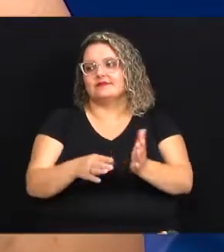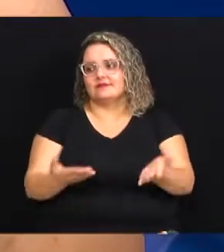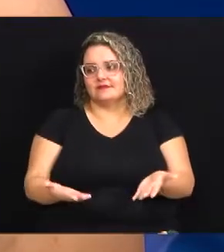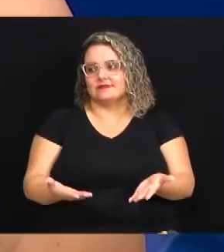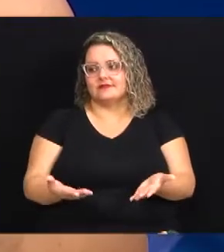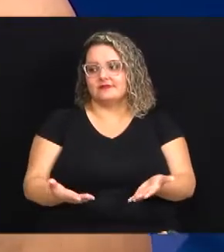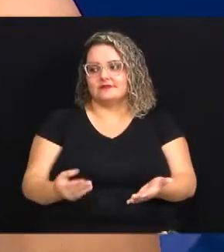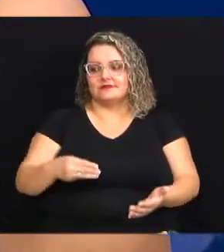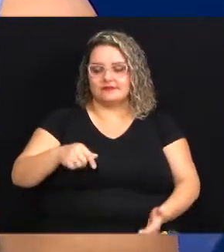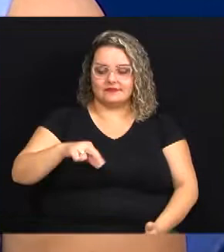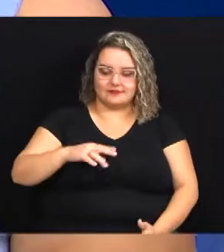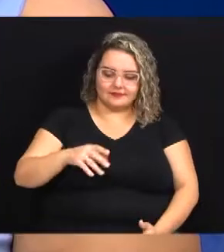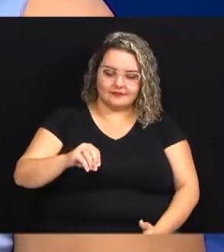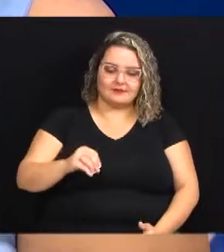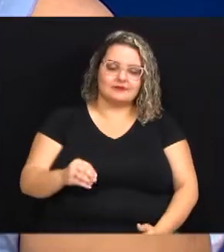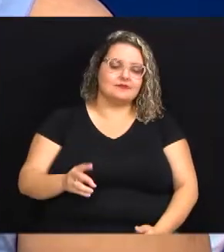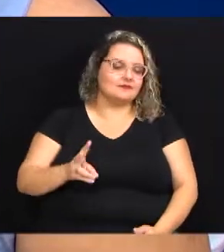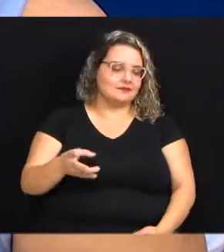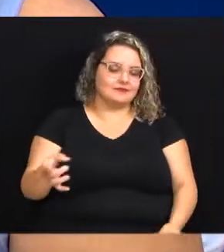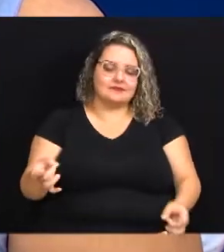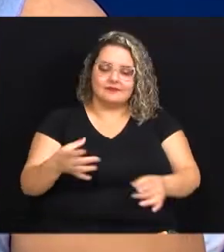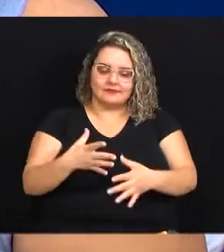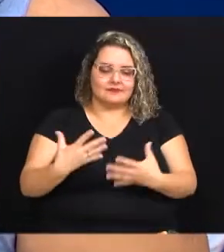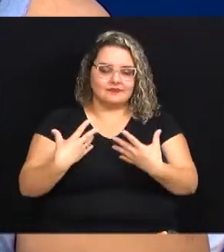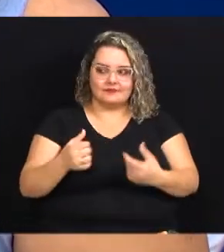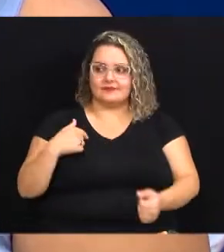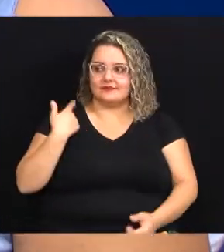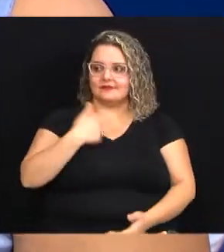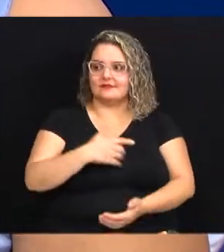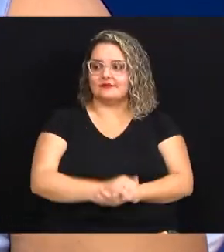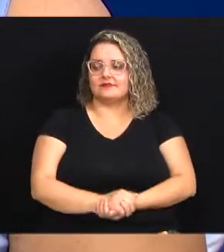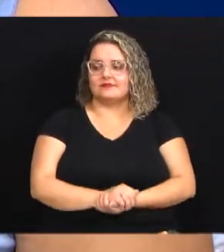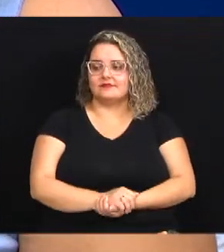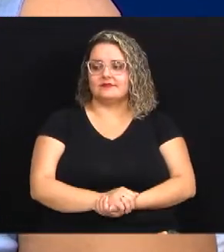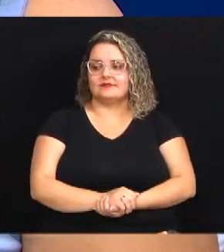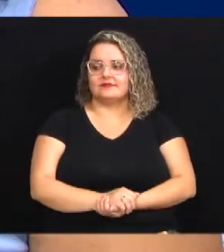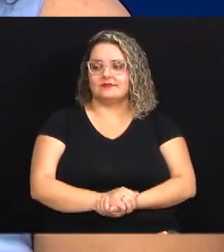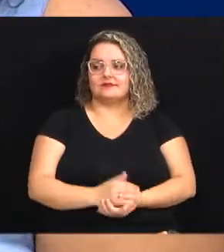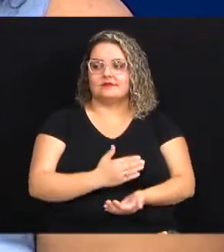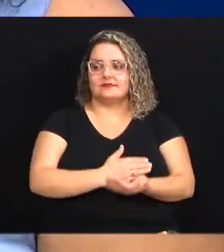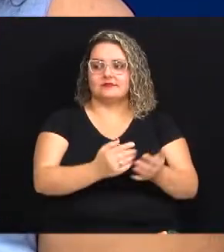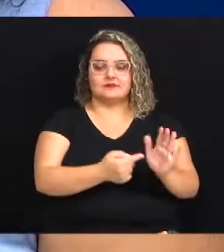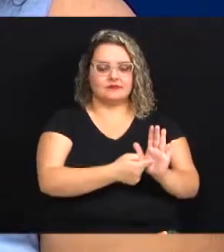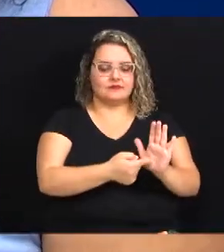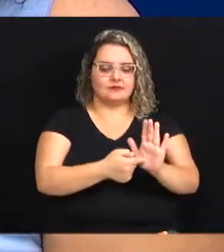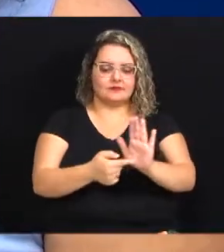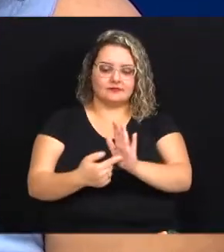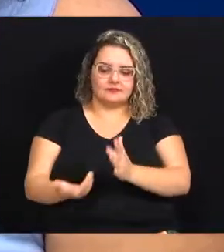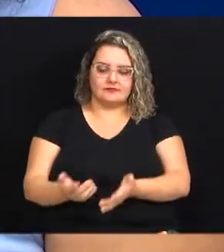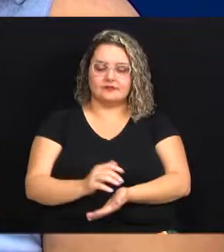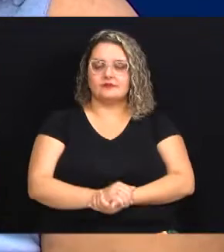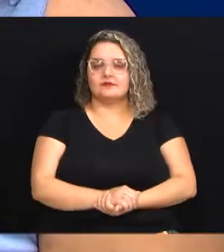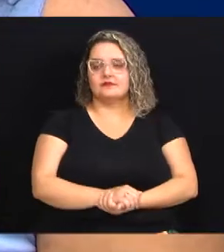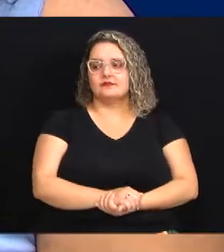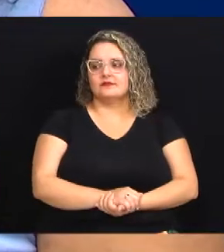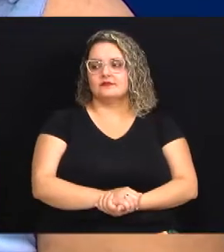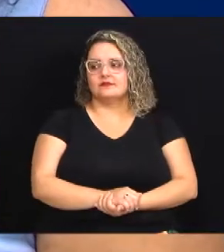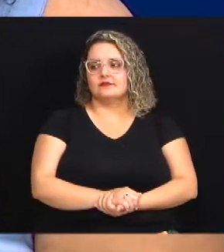um marcão sempre pronto a nos receber e eu comecei a expor e